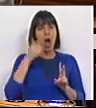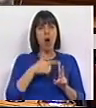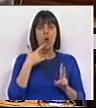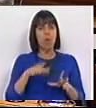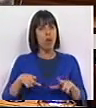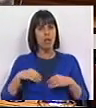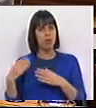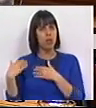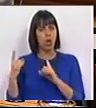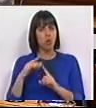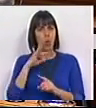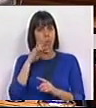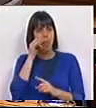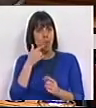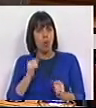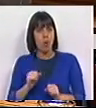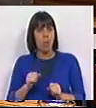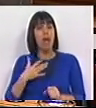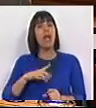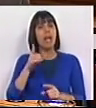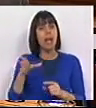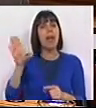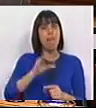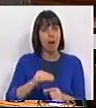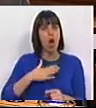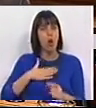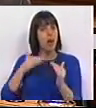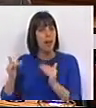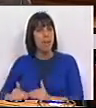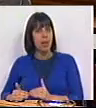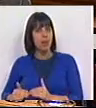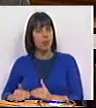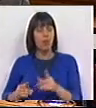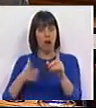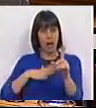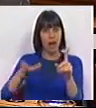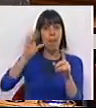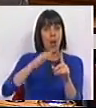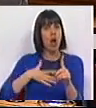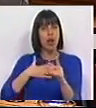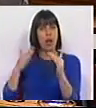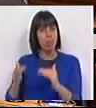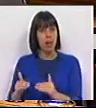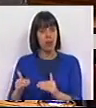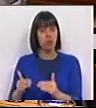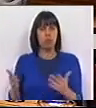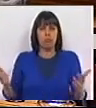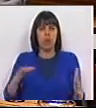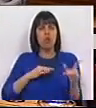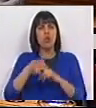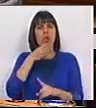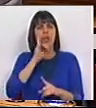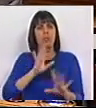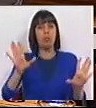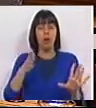pode assumir a responsabilidade parental. Não, querem o mais e não querem o menos. Querem o mais e não querem o menos. Ó Sra.